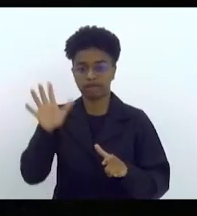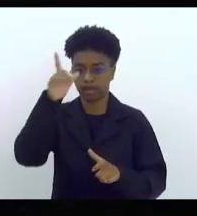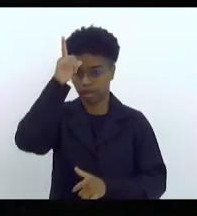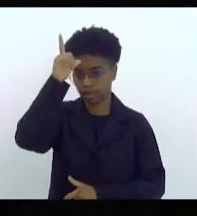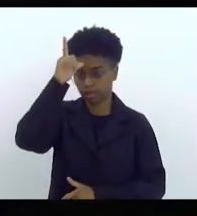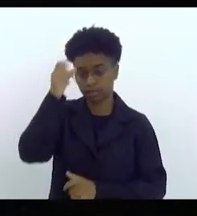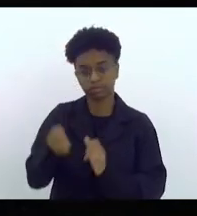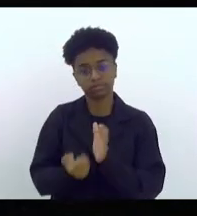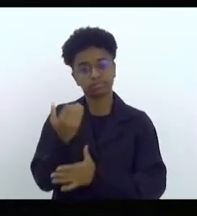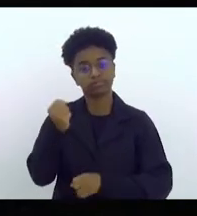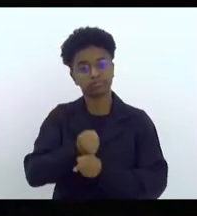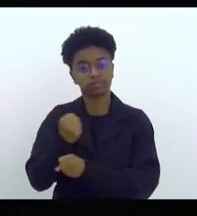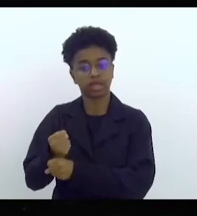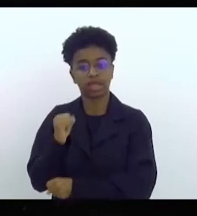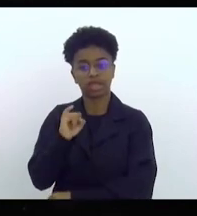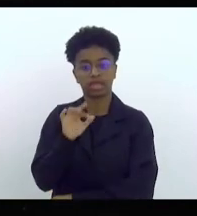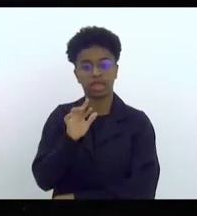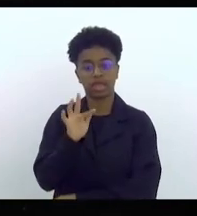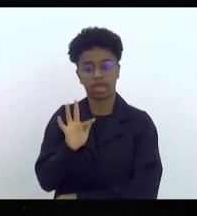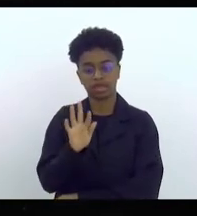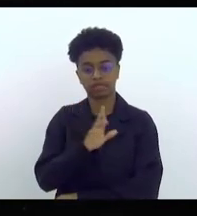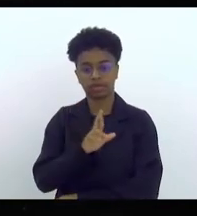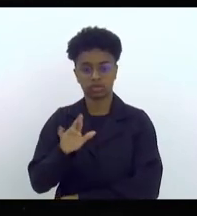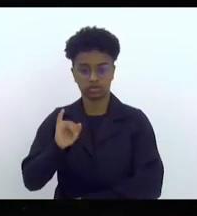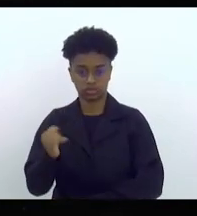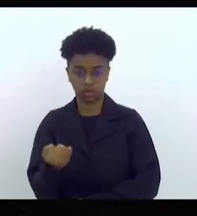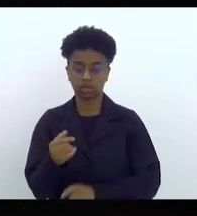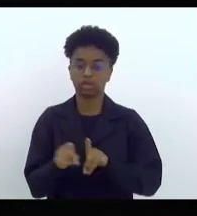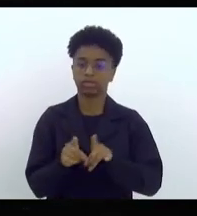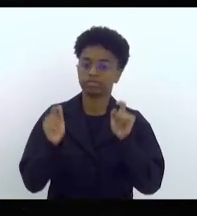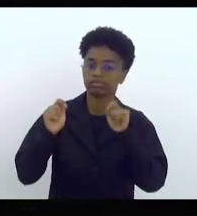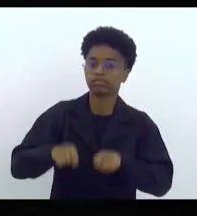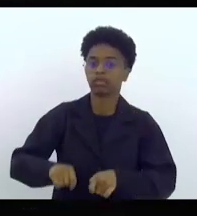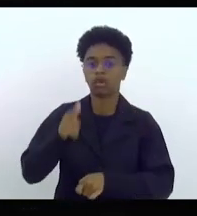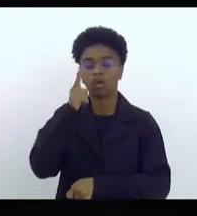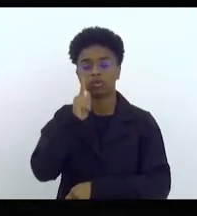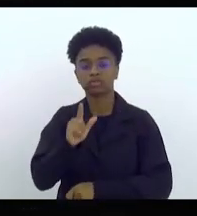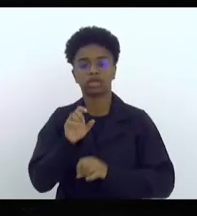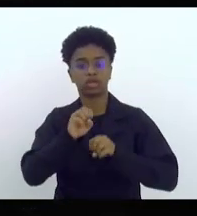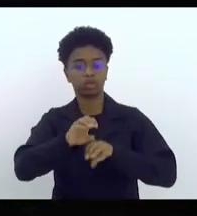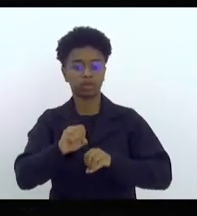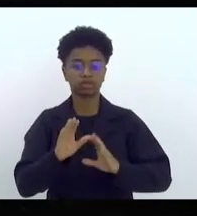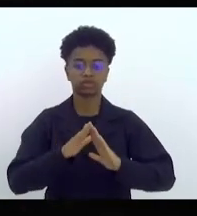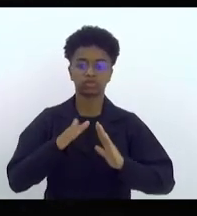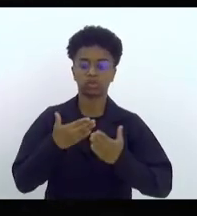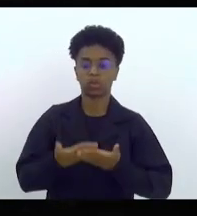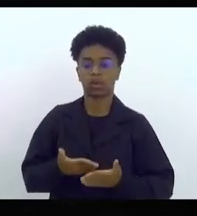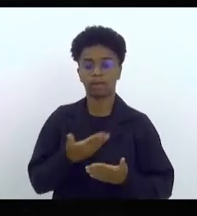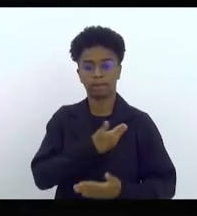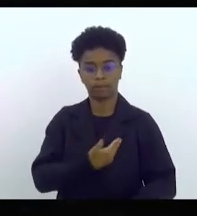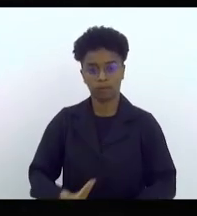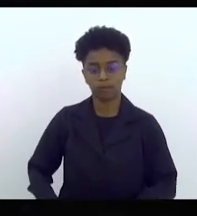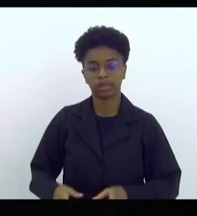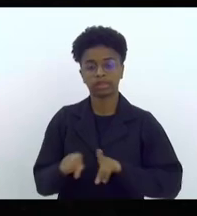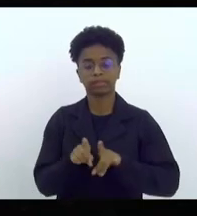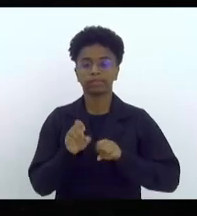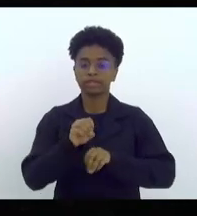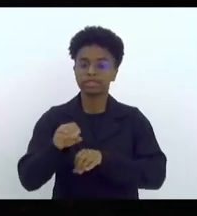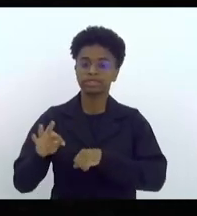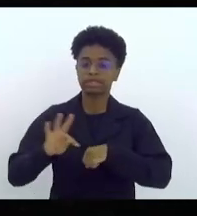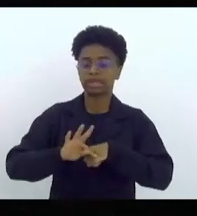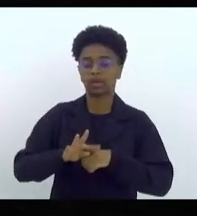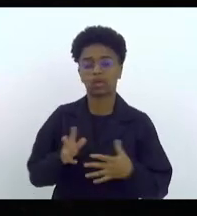IFRJ, essa possibilidade da gente ter educação, escola pública, ensino técnico de qualidade,